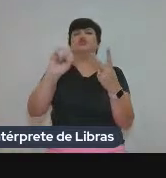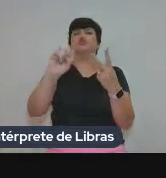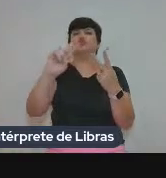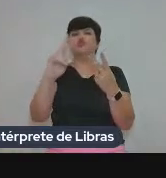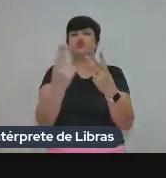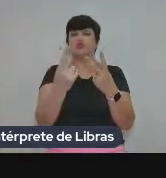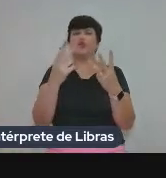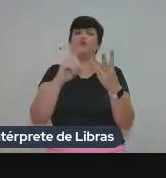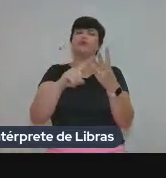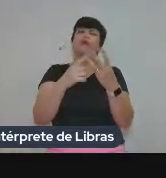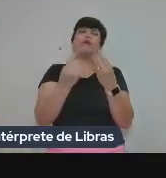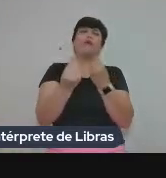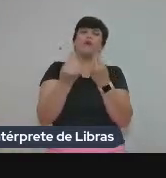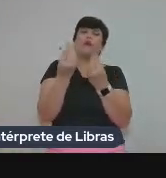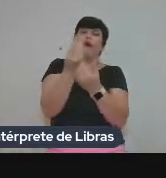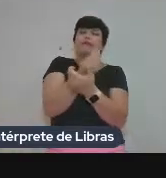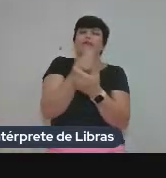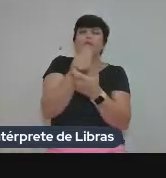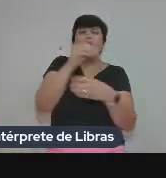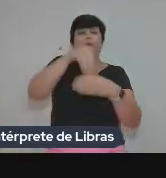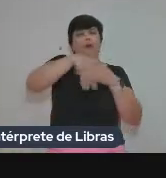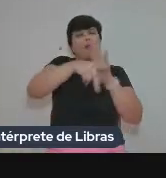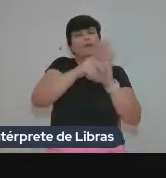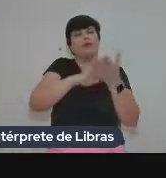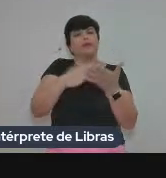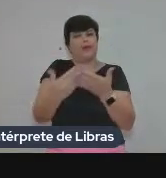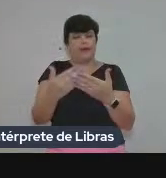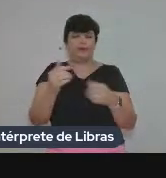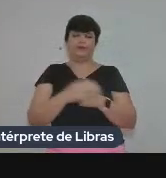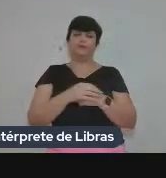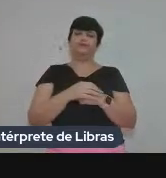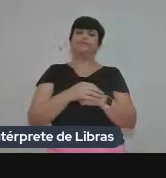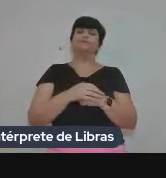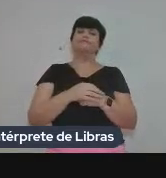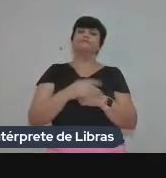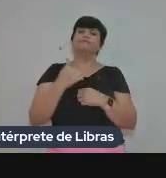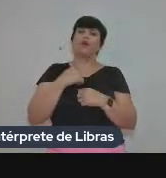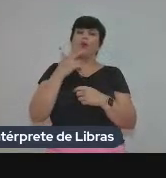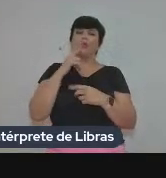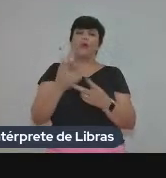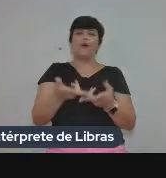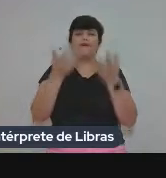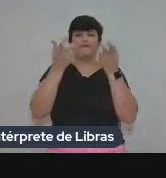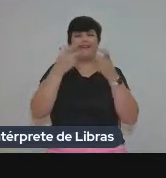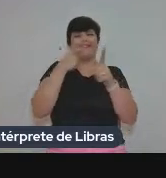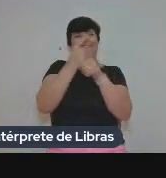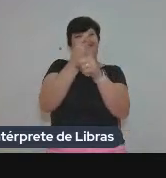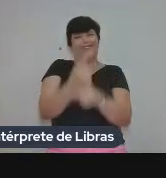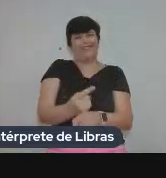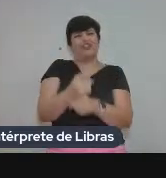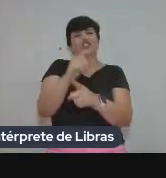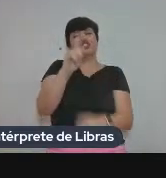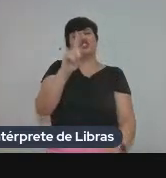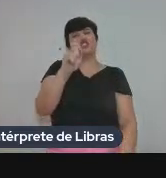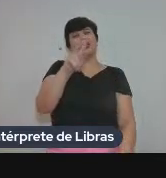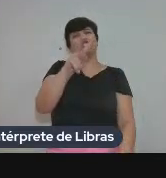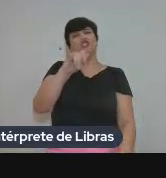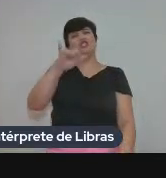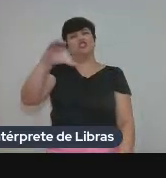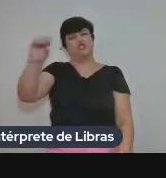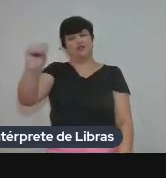que indica o genitivo, né? Então, atributos do intérprete, pode passar. Aí, eu fui identificar esse genitivo, né? Quais palavras